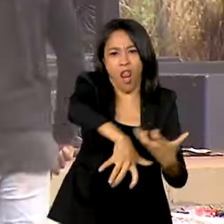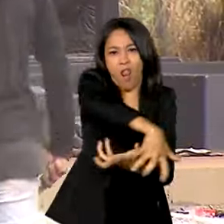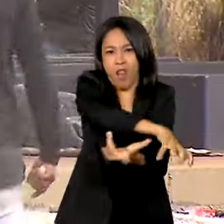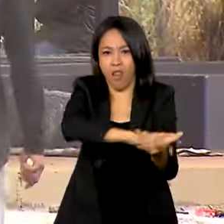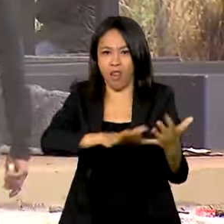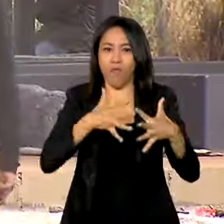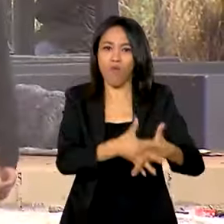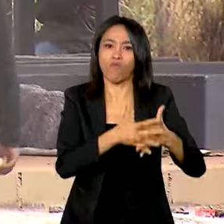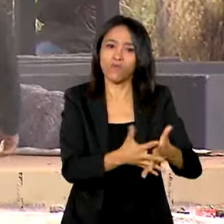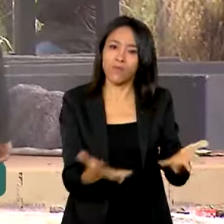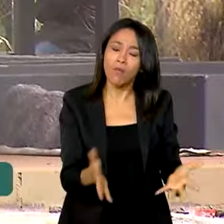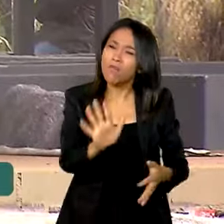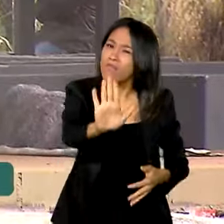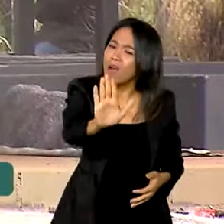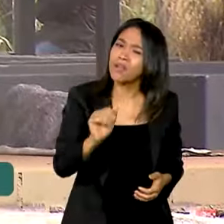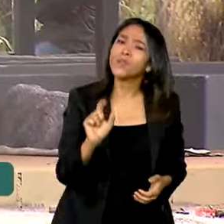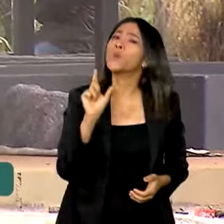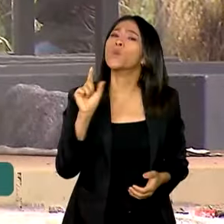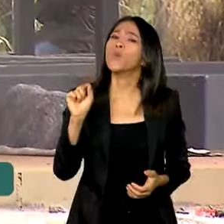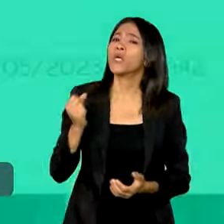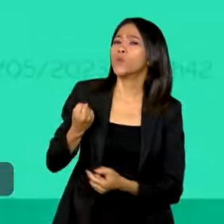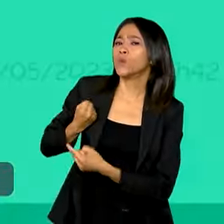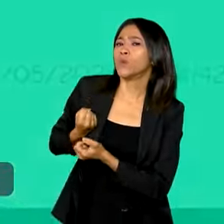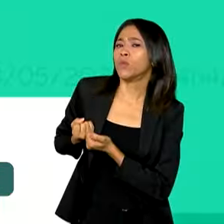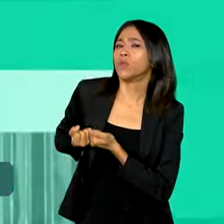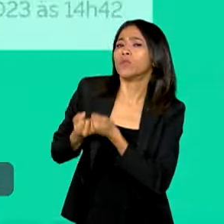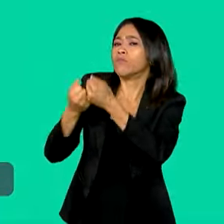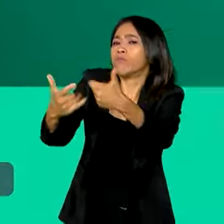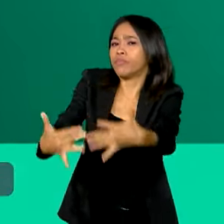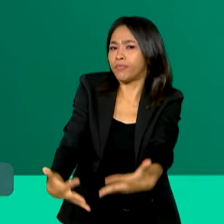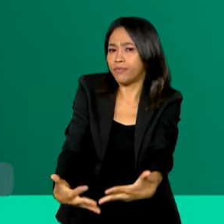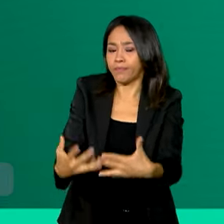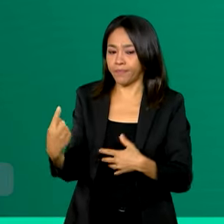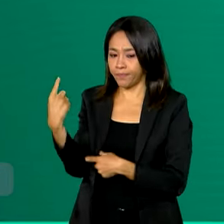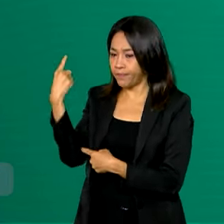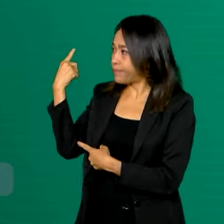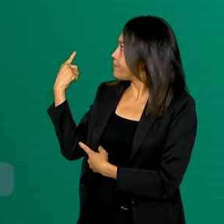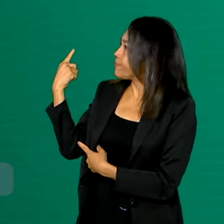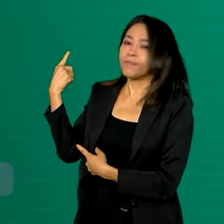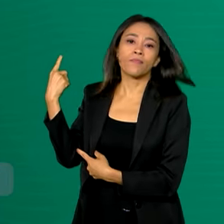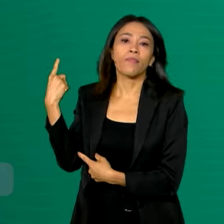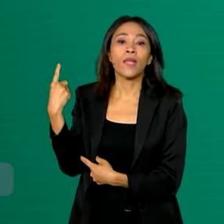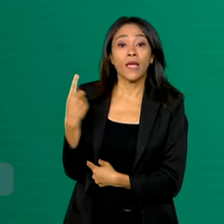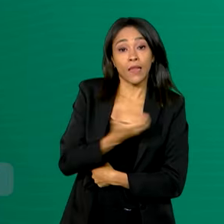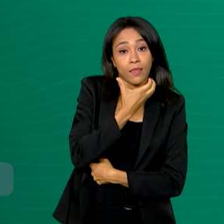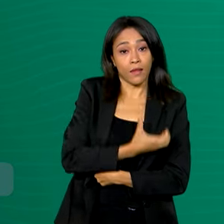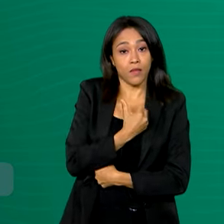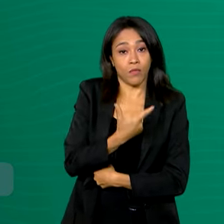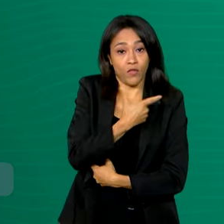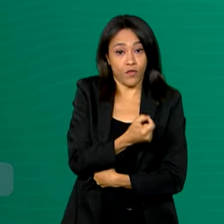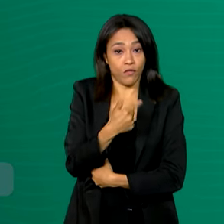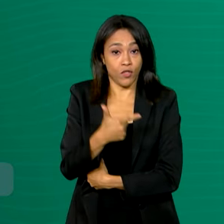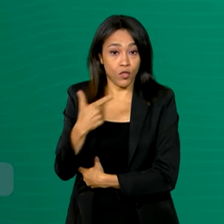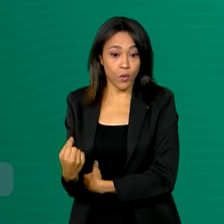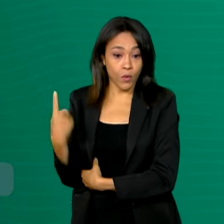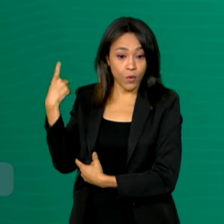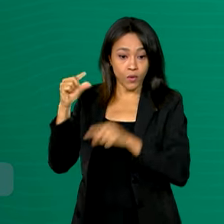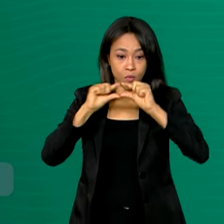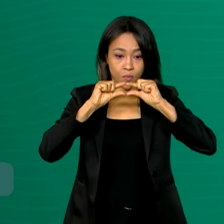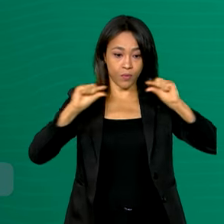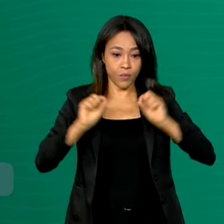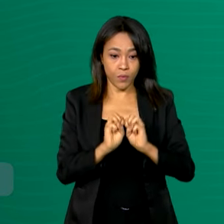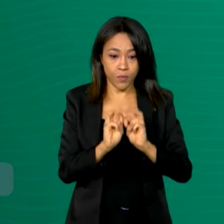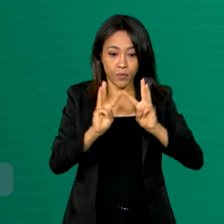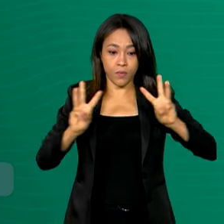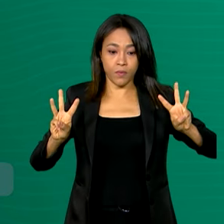Mas o que realmente dizem os números? Em dezembro de 2022, o Instituto de Pesquisas Econômicas